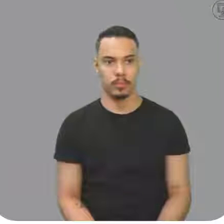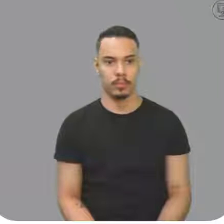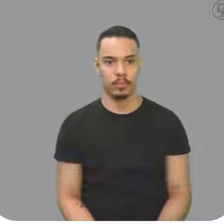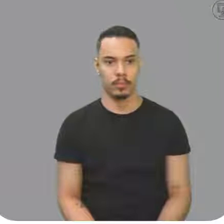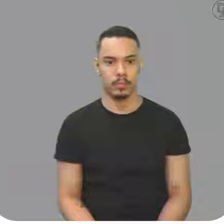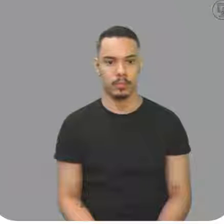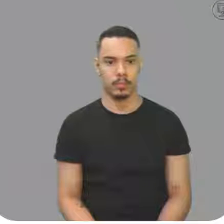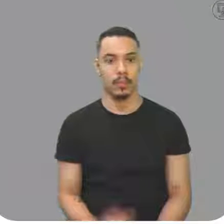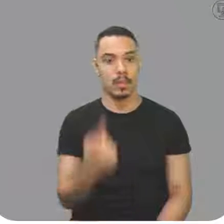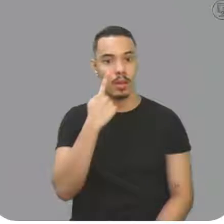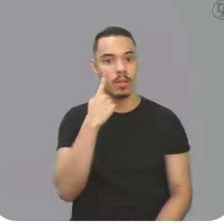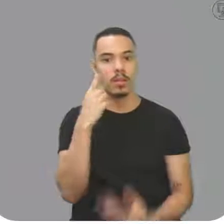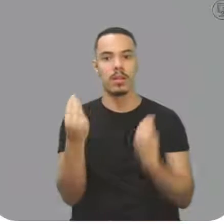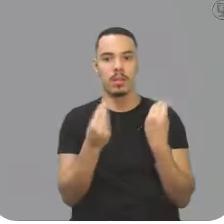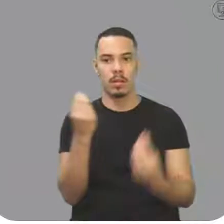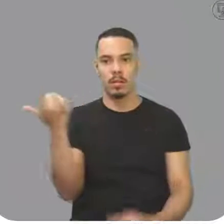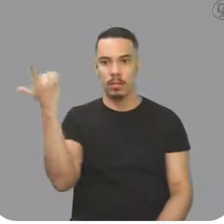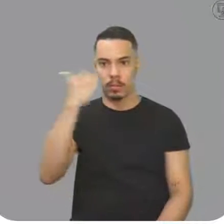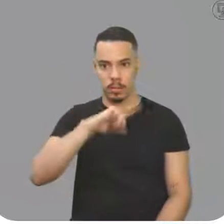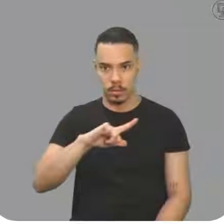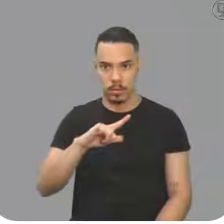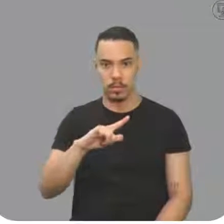Vamos ver quanto ele ganharia aí, ó.